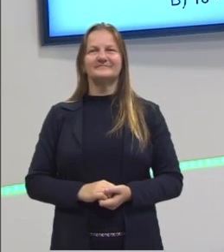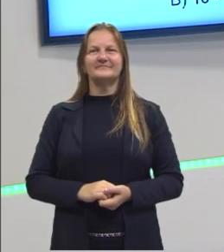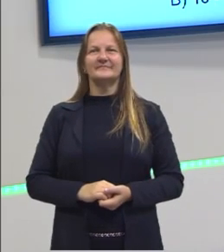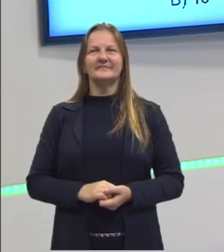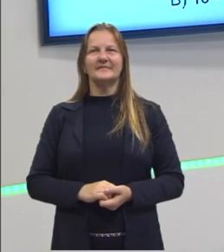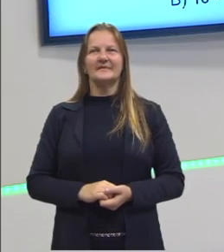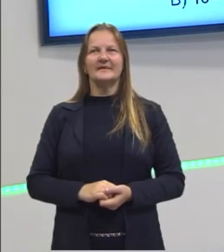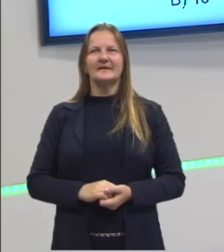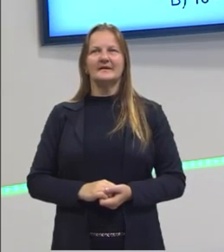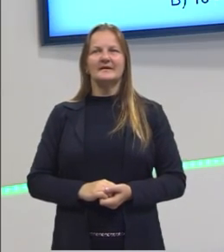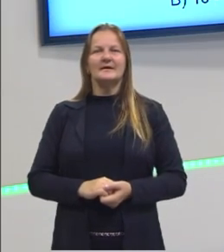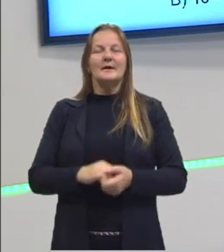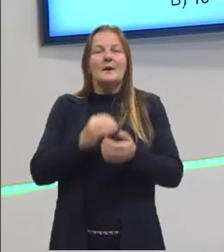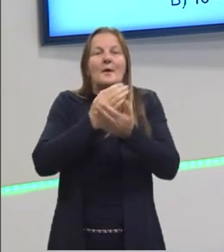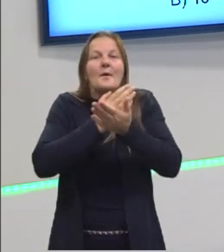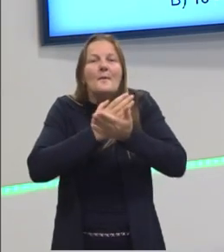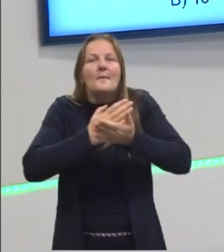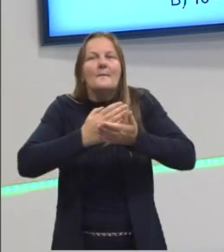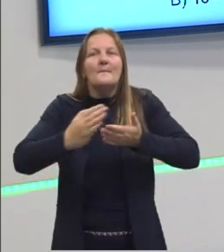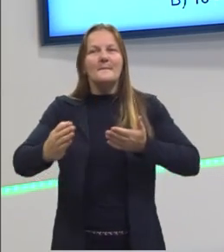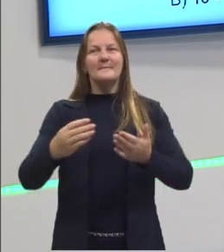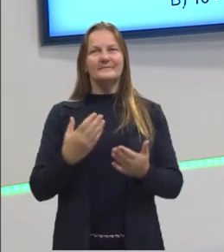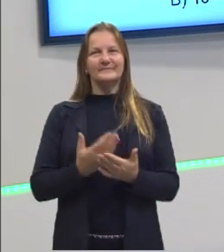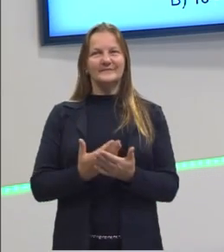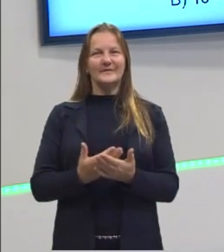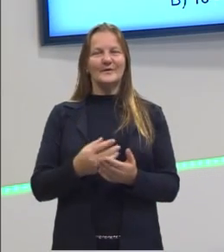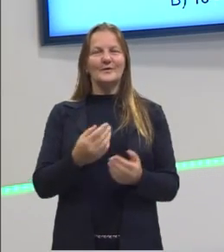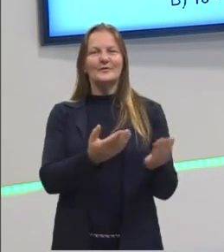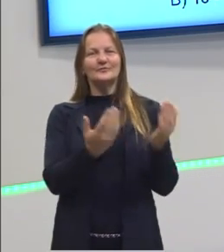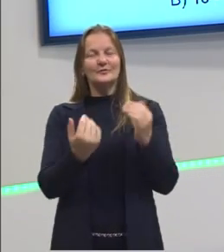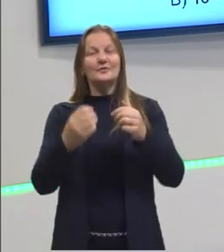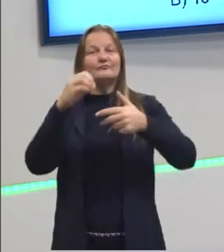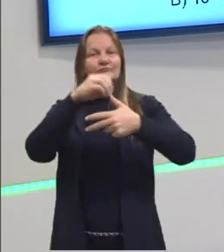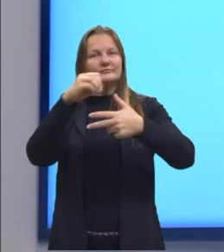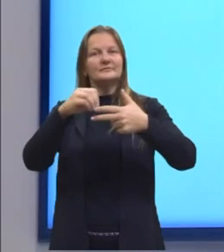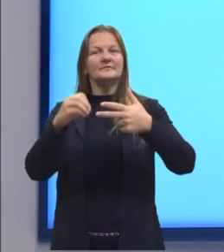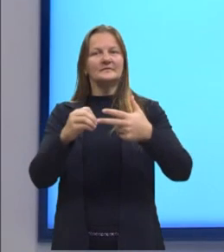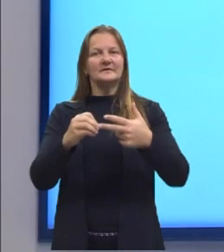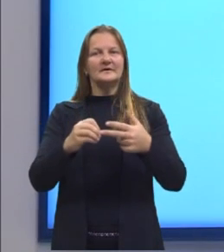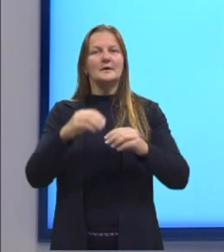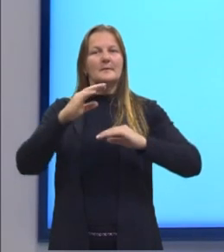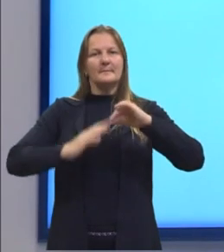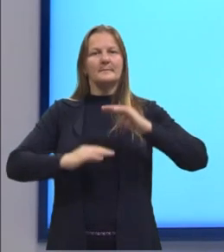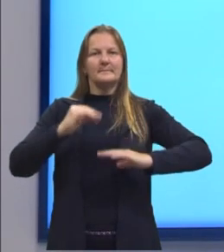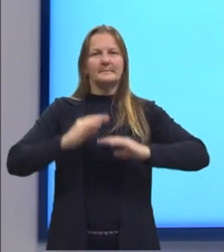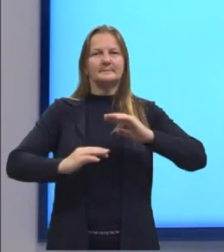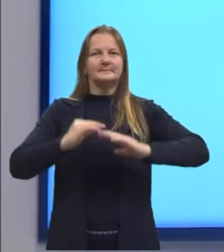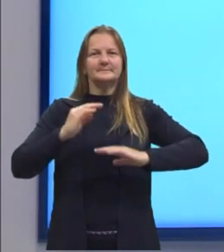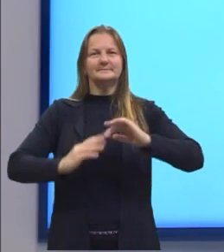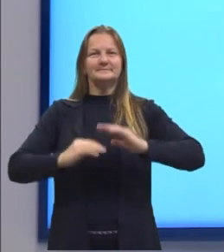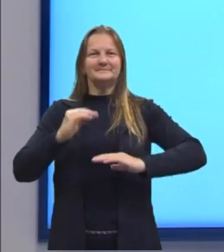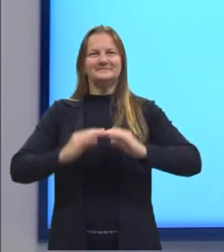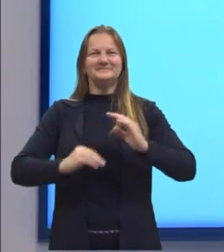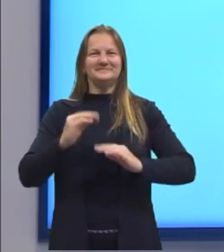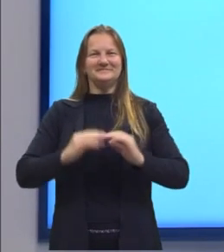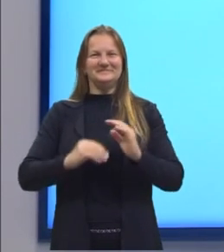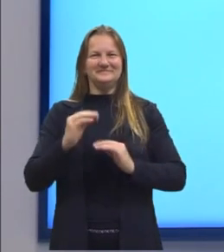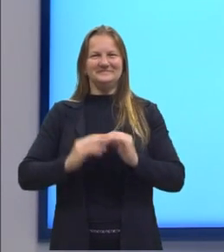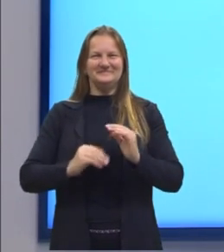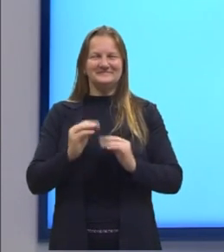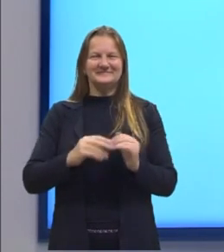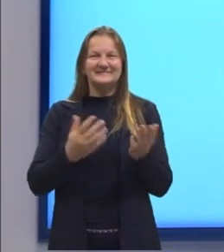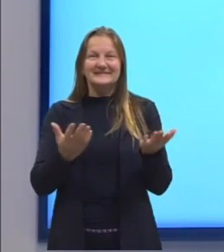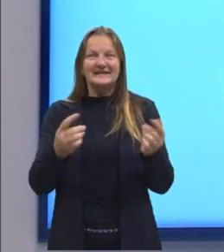Primeiro, para a gente dar início na nossa aula, eu trouxe uma questão do Enem para a gente praticar ali um pouquinho a questão